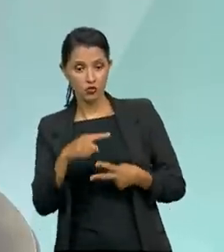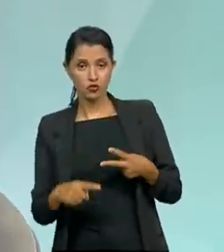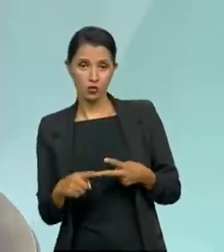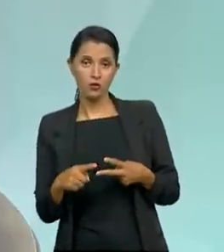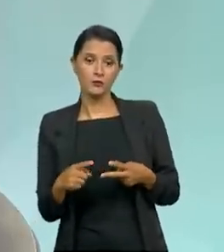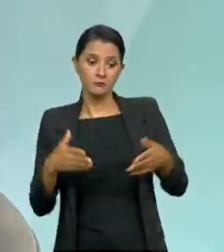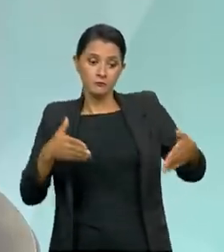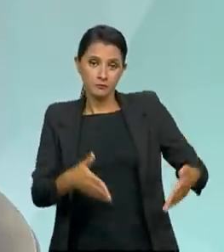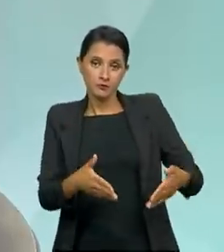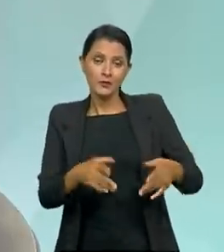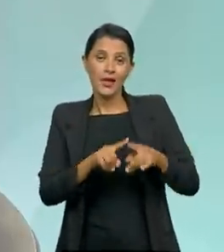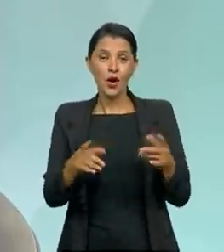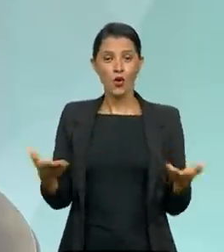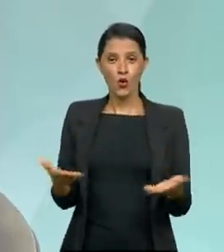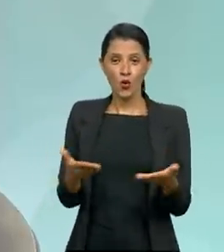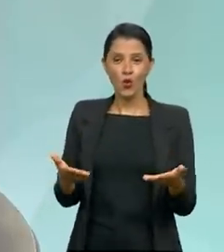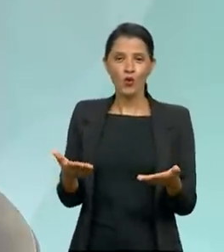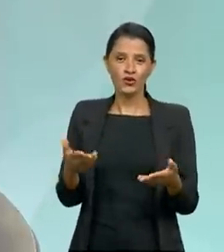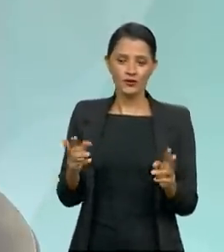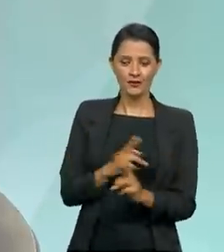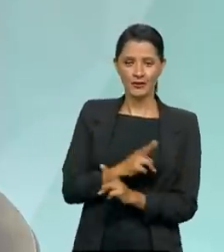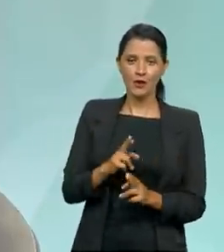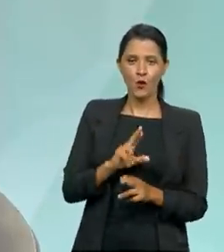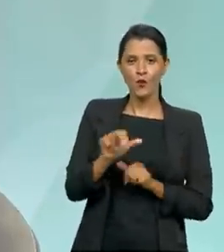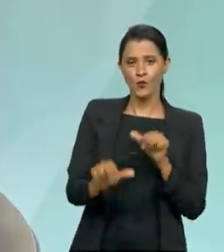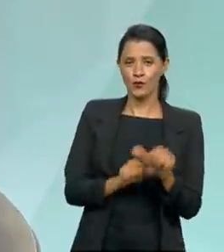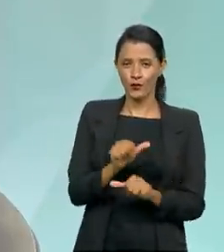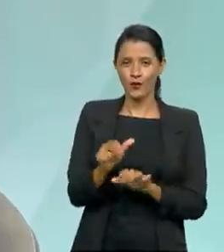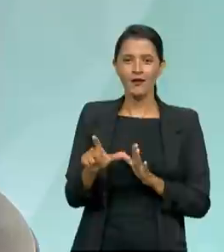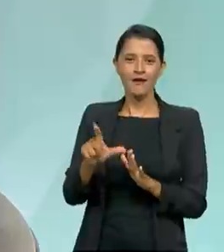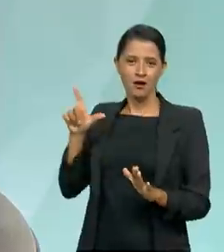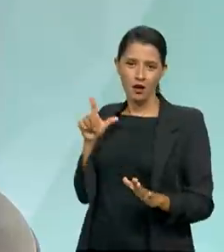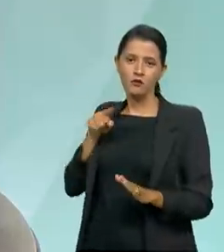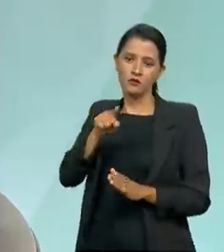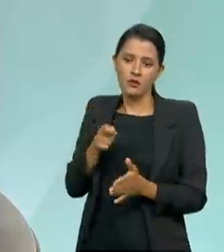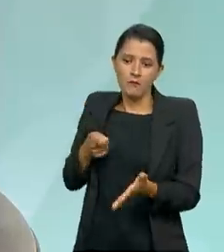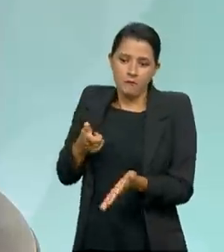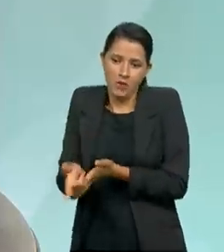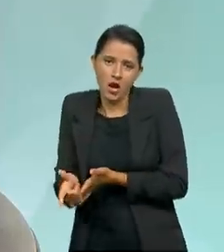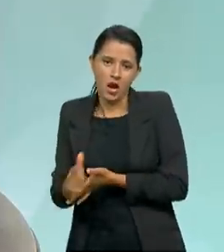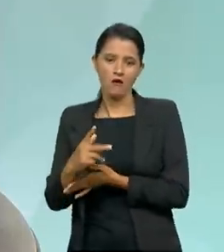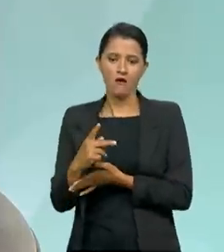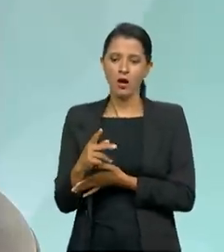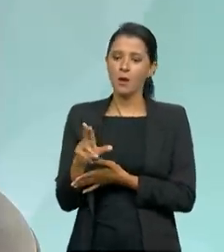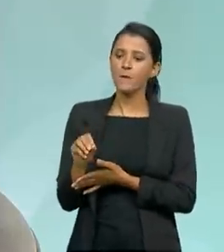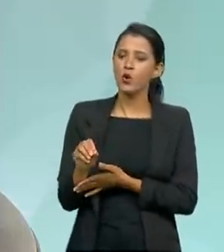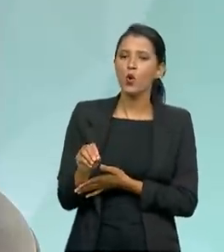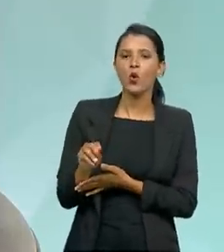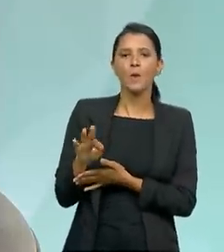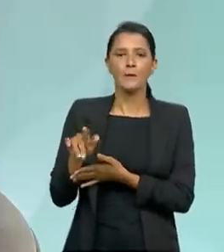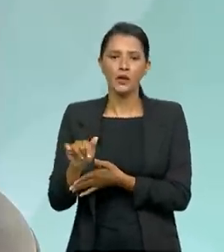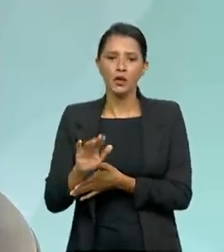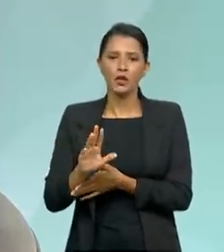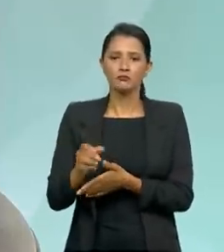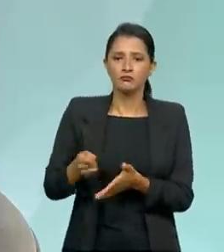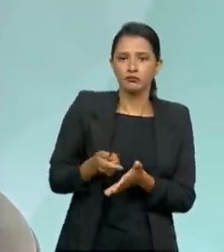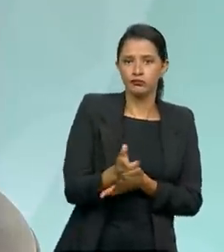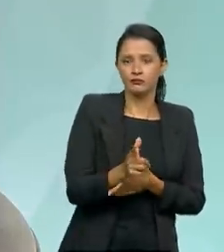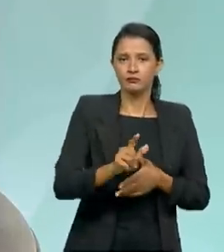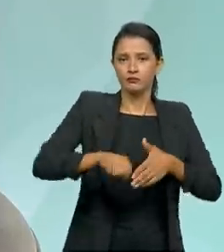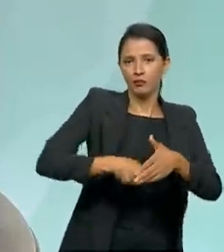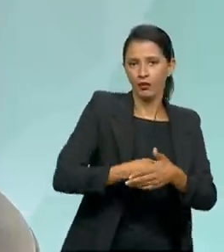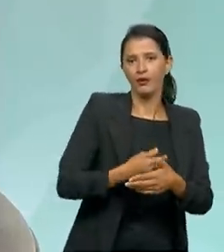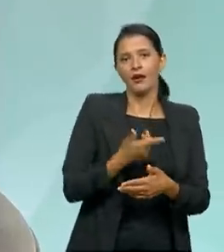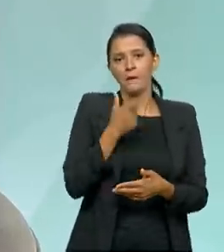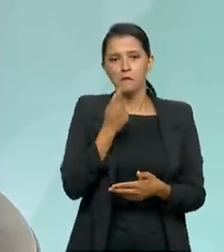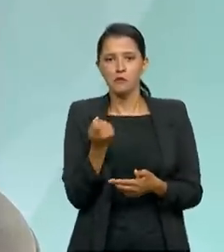Hoje, os meios dessa relação mudaram muito. Antigamente, você pagava uma propina. Essa propina, ela podia ser de várias